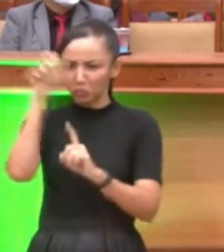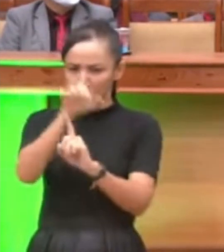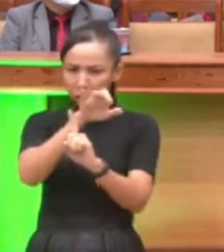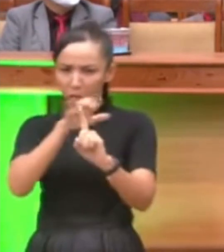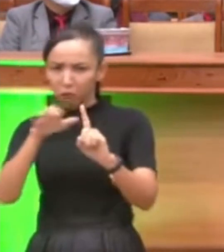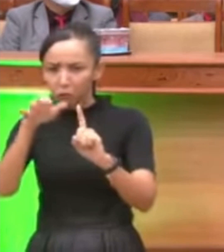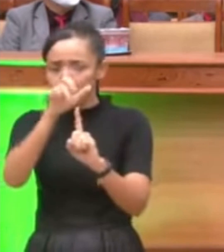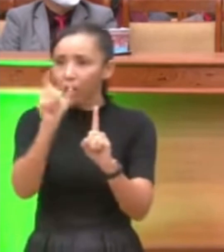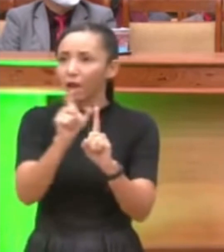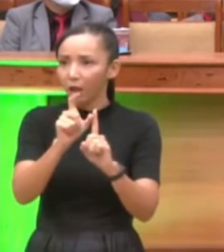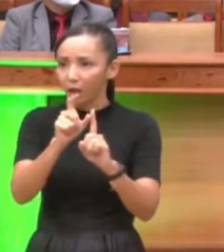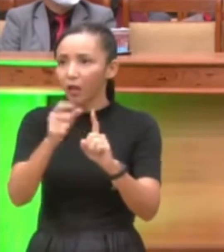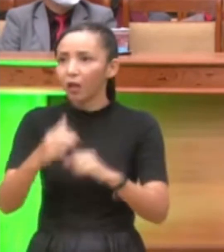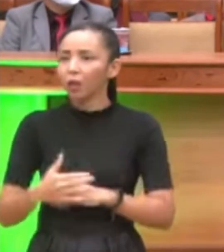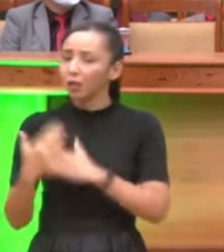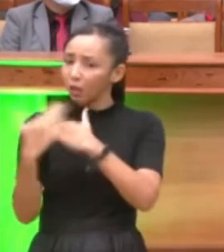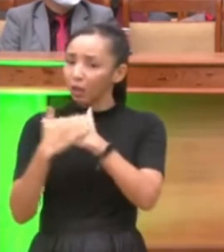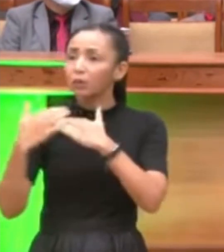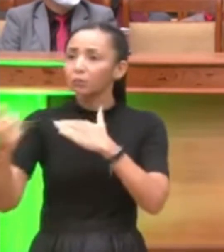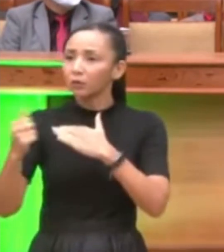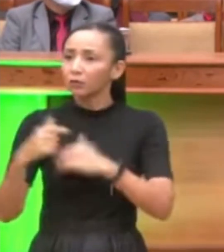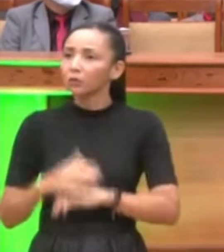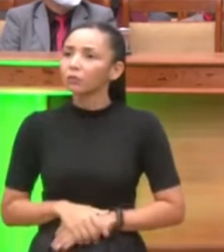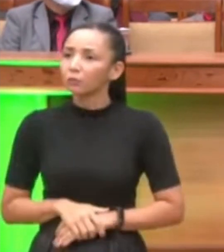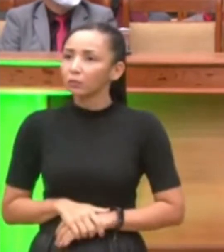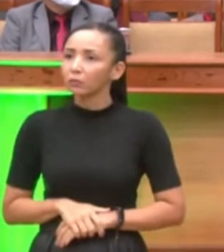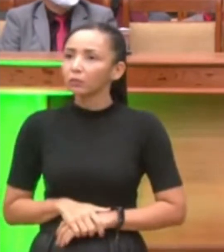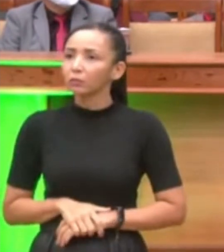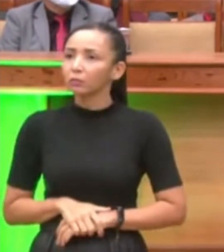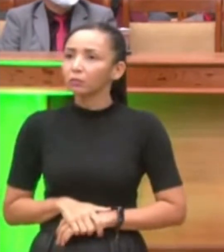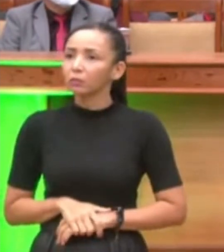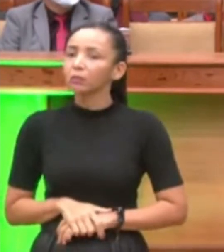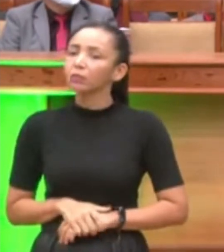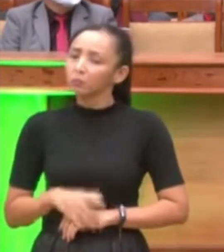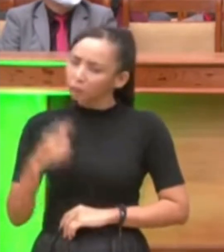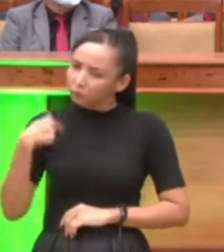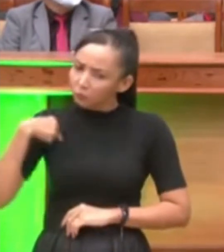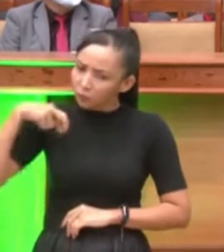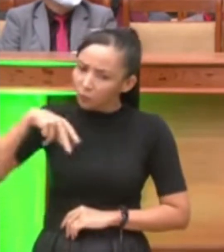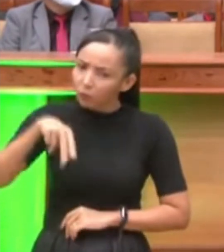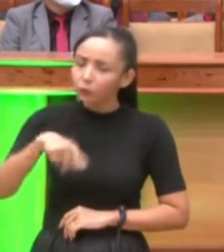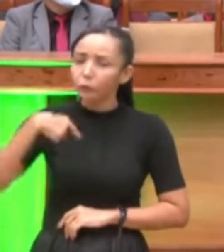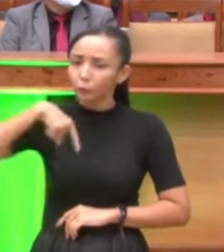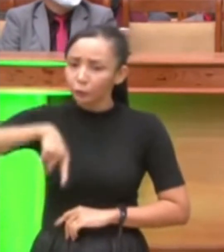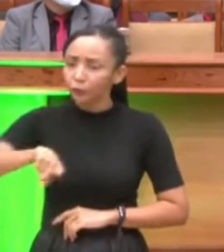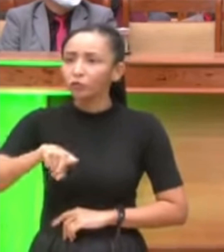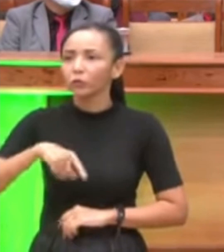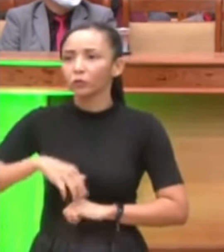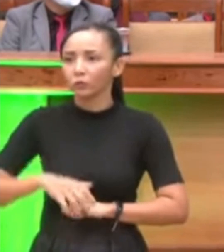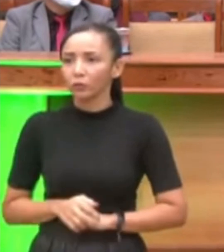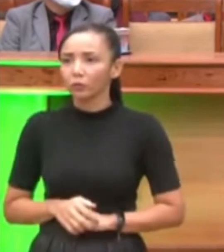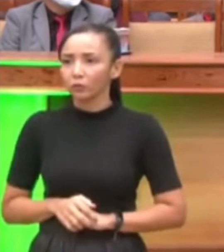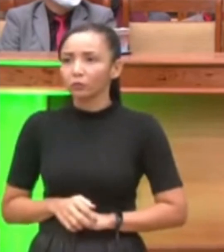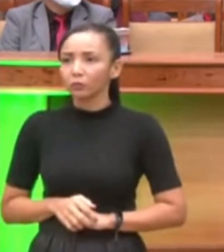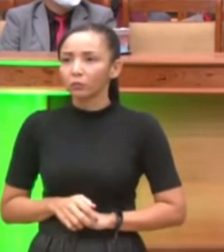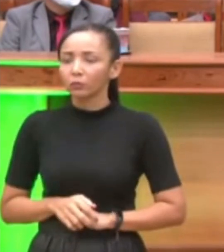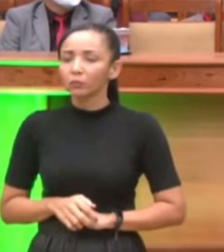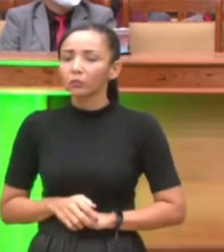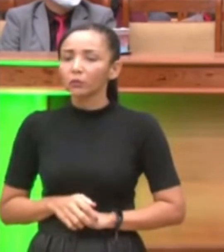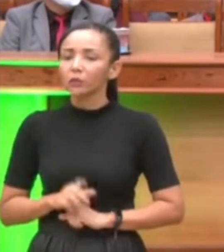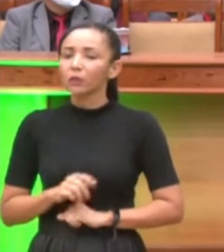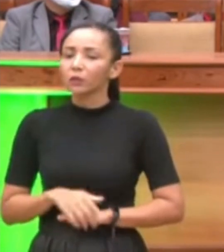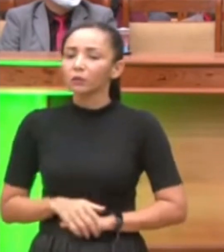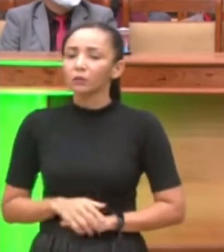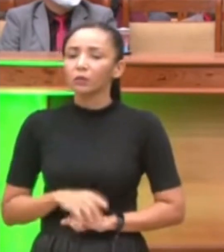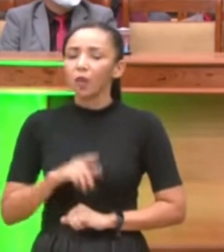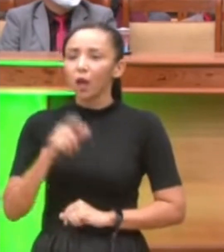do diabo, e um pastor que me chamou pra ir lá, e eu fui pra expulsar o demônio, ele quando cheguei lá, aí ele não se manifestou tem pessoas que